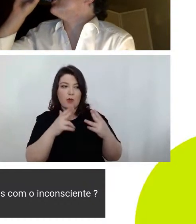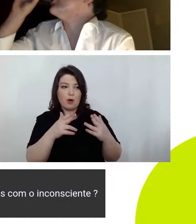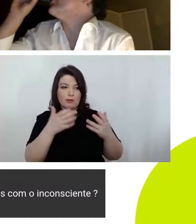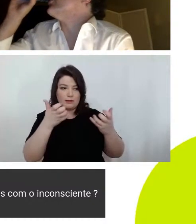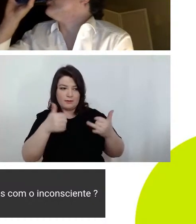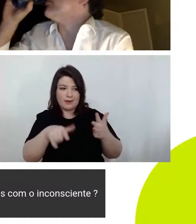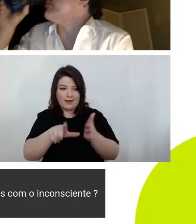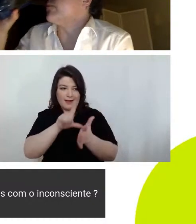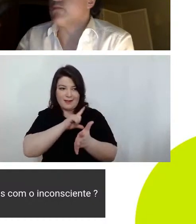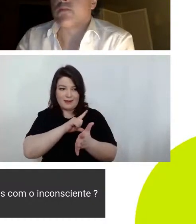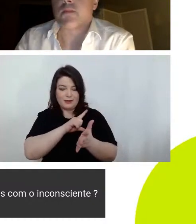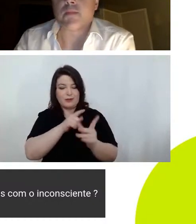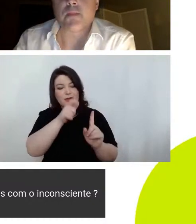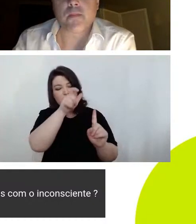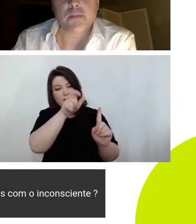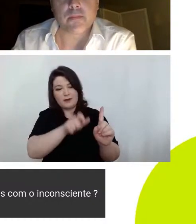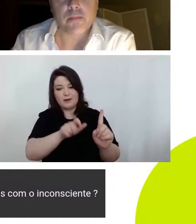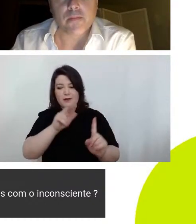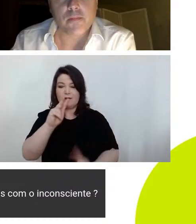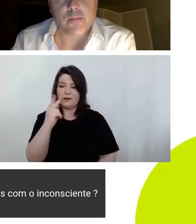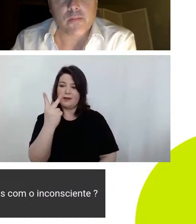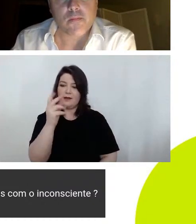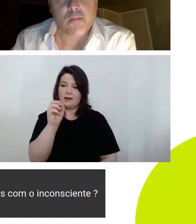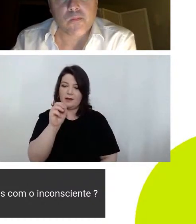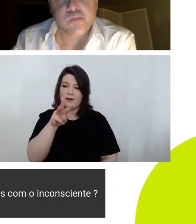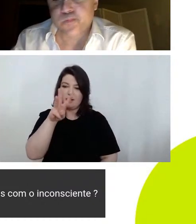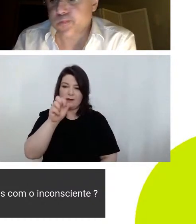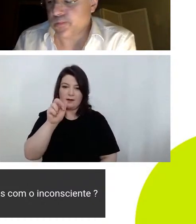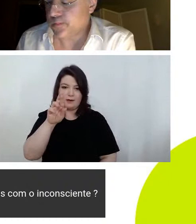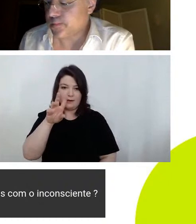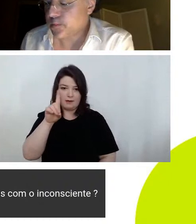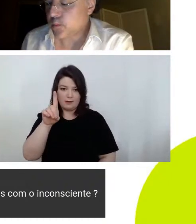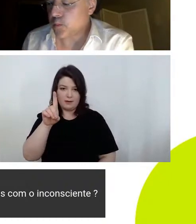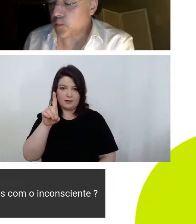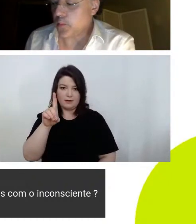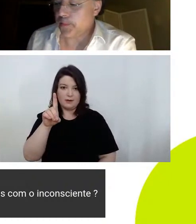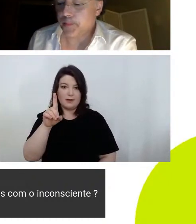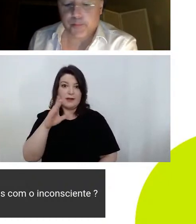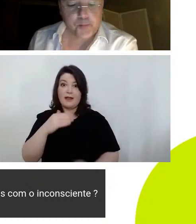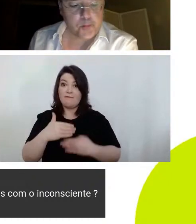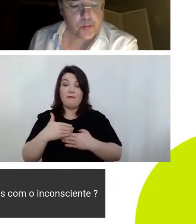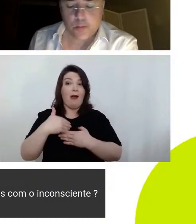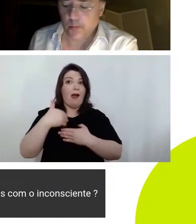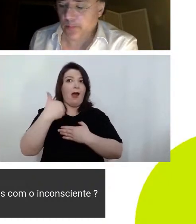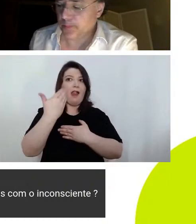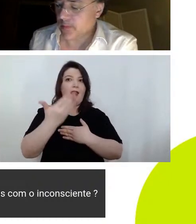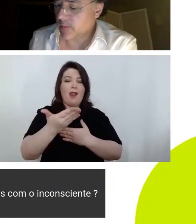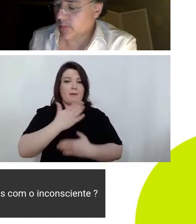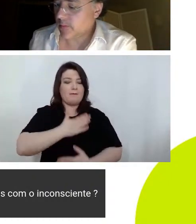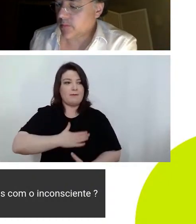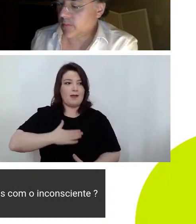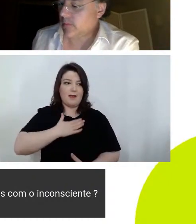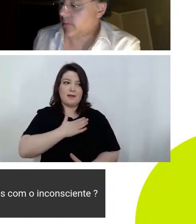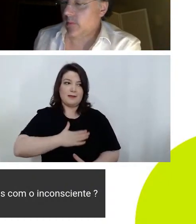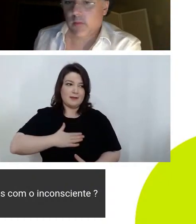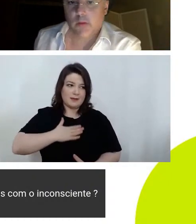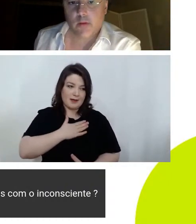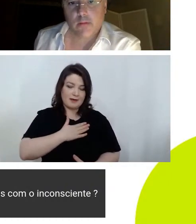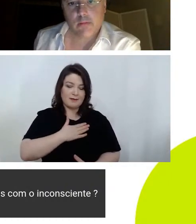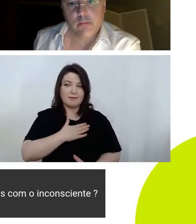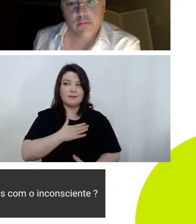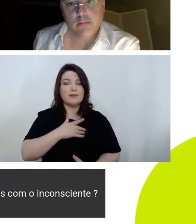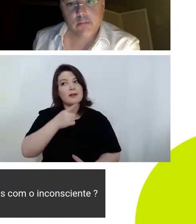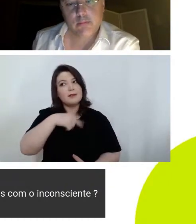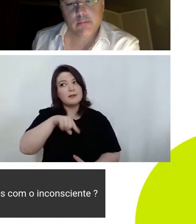ele vive para além do princípio do prazer e desprazer e aí a gente vai entrando